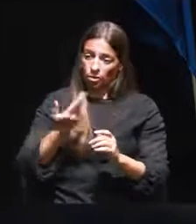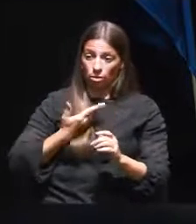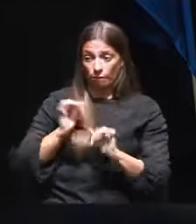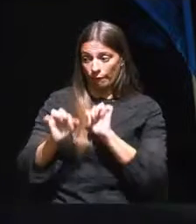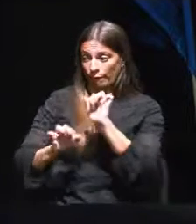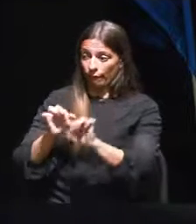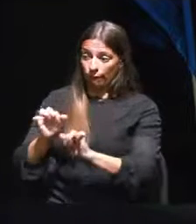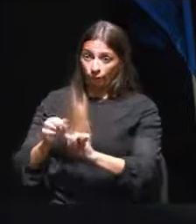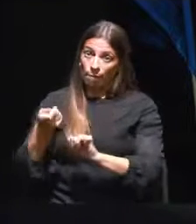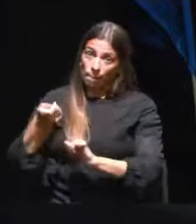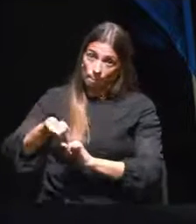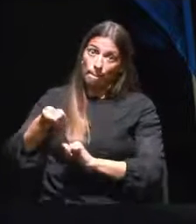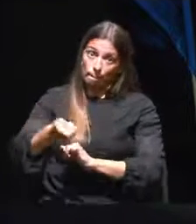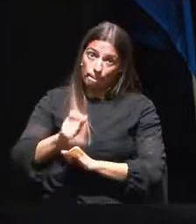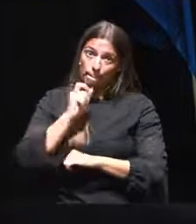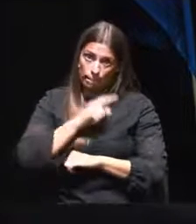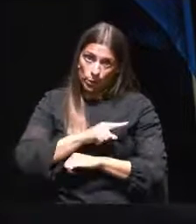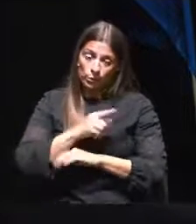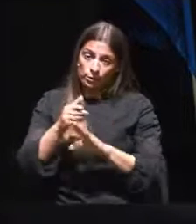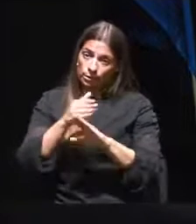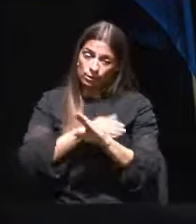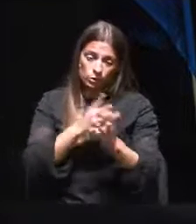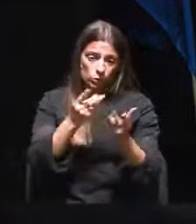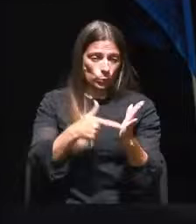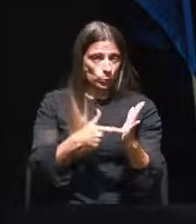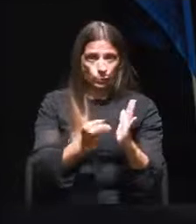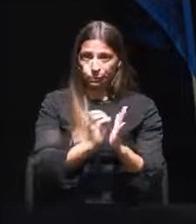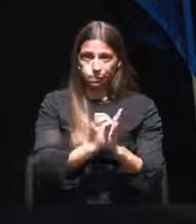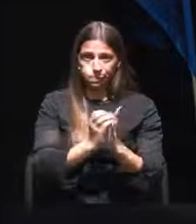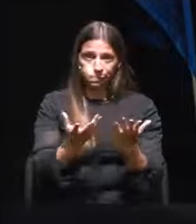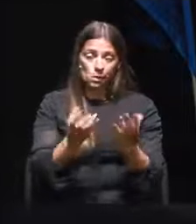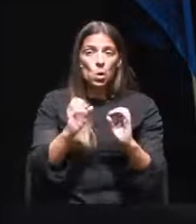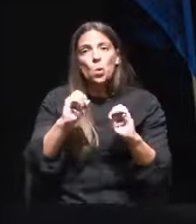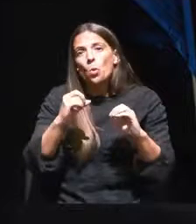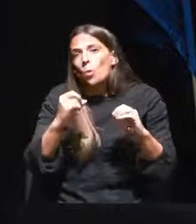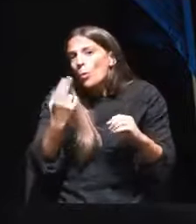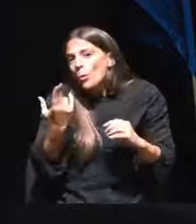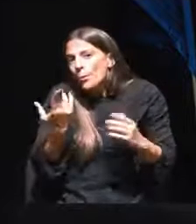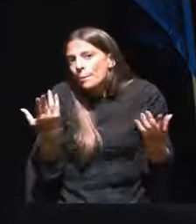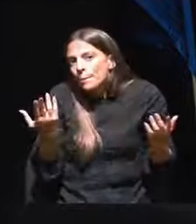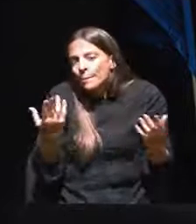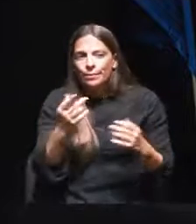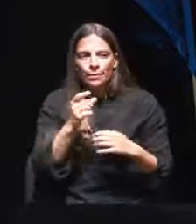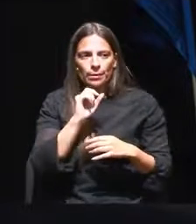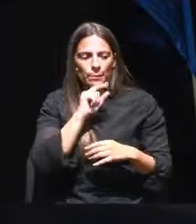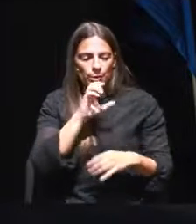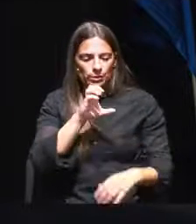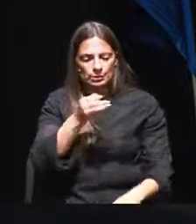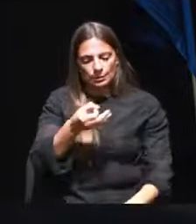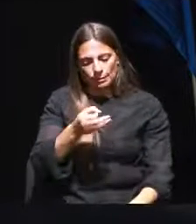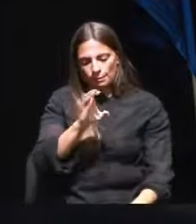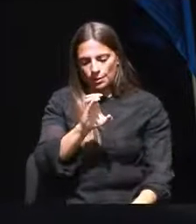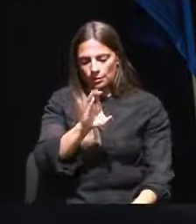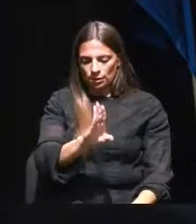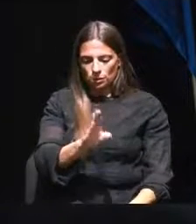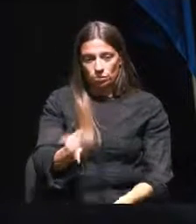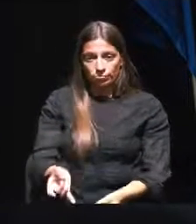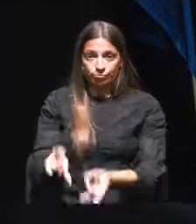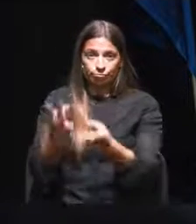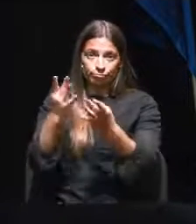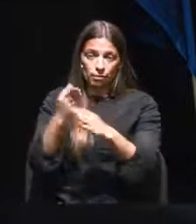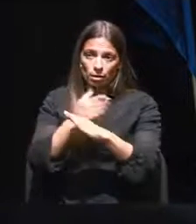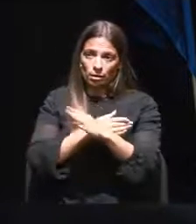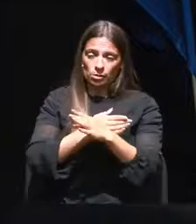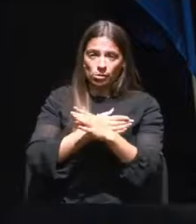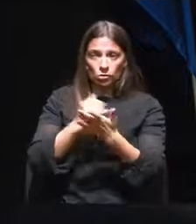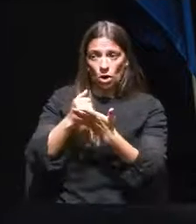dívidas futuras não previstas. Ou, afinal, será que as CPCJ terão de prescindir dos